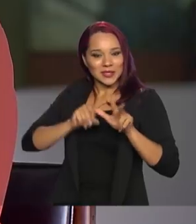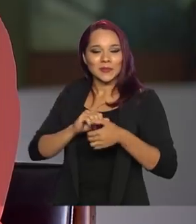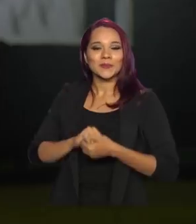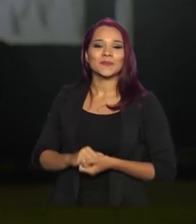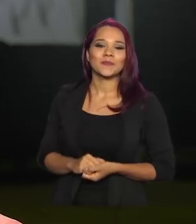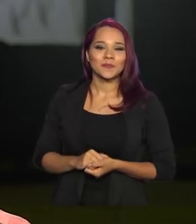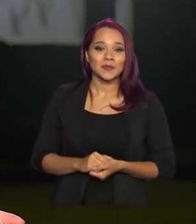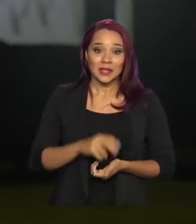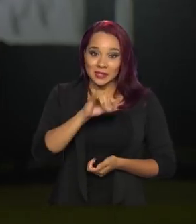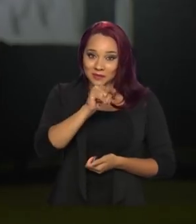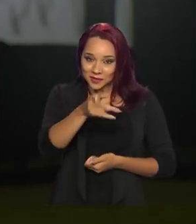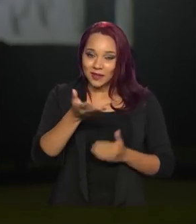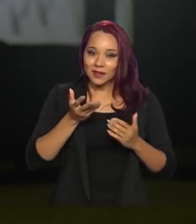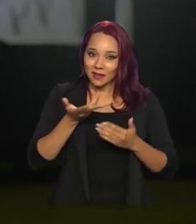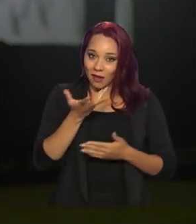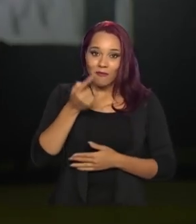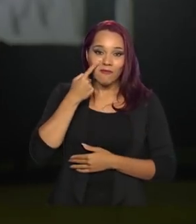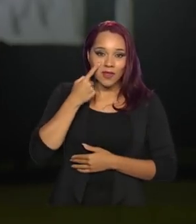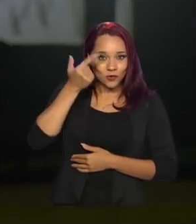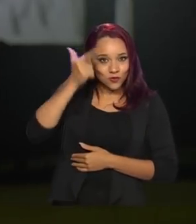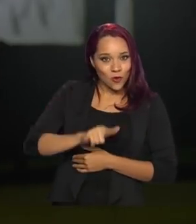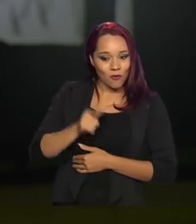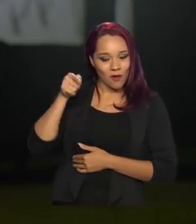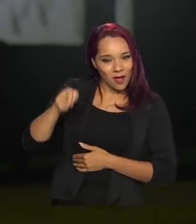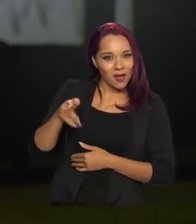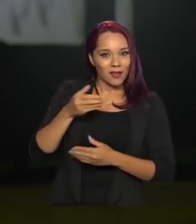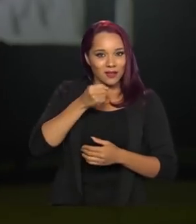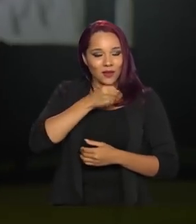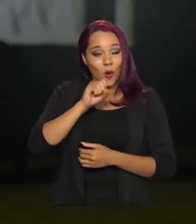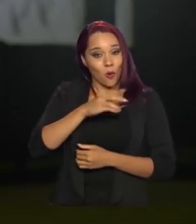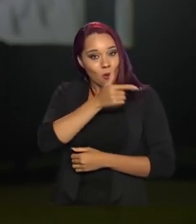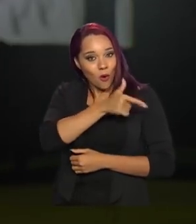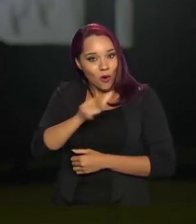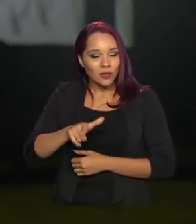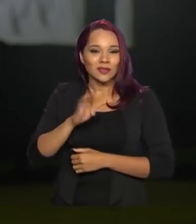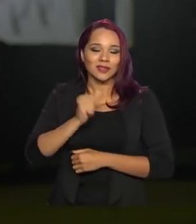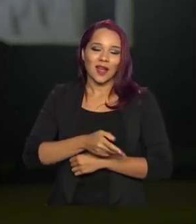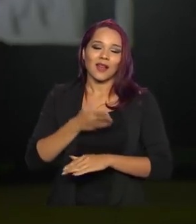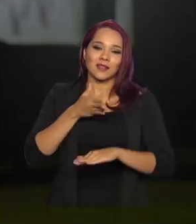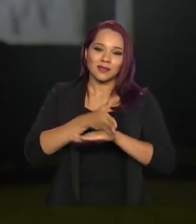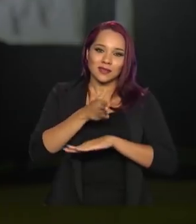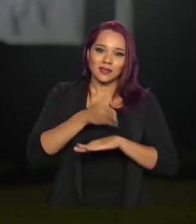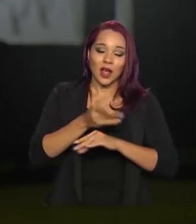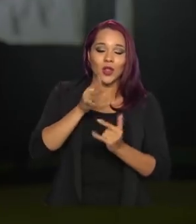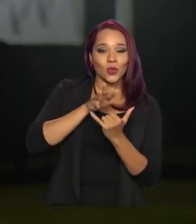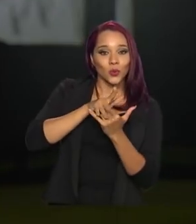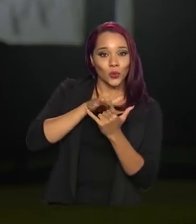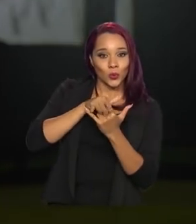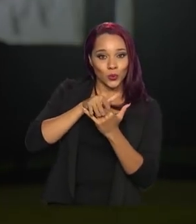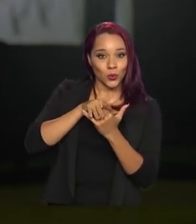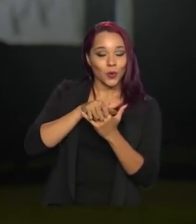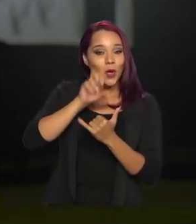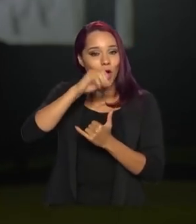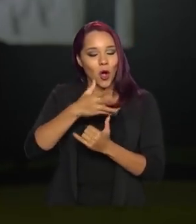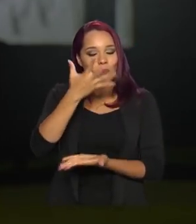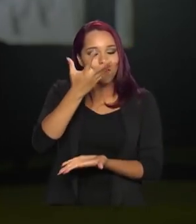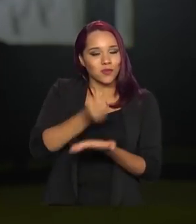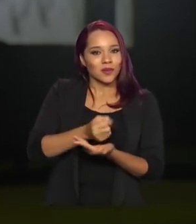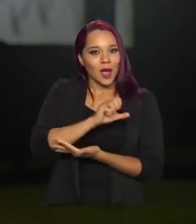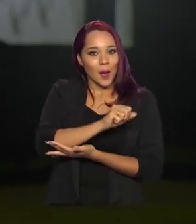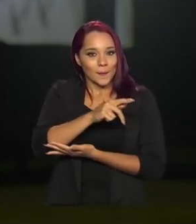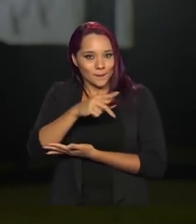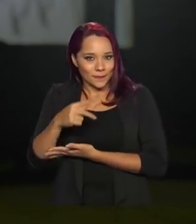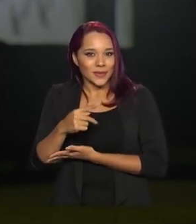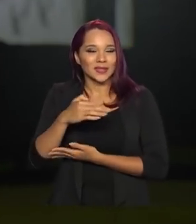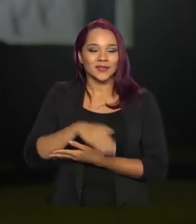Obrigada. Se você quiser rever essa ou outras entrevistas, basta acessar o nosso canal no YouTube ou baixar o EBC